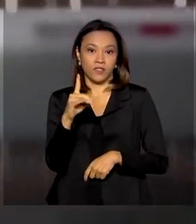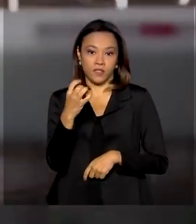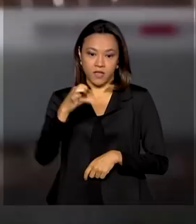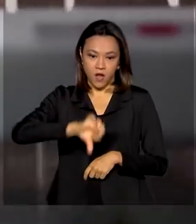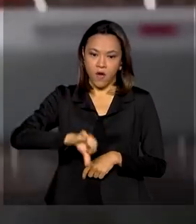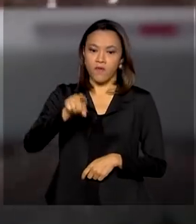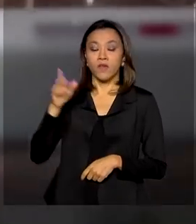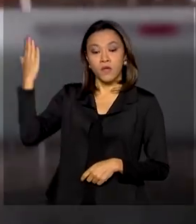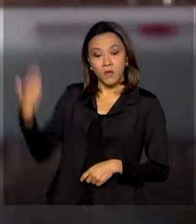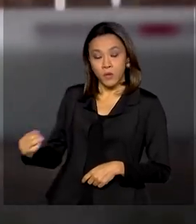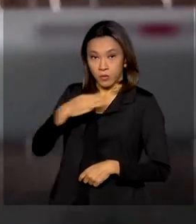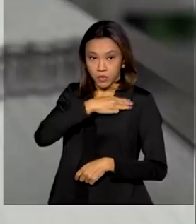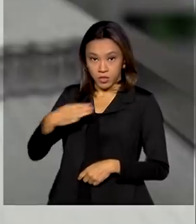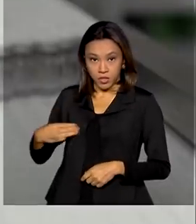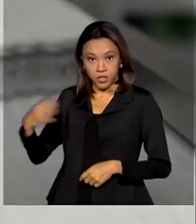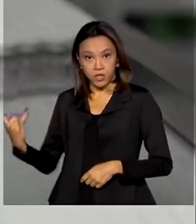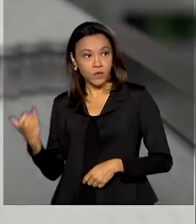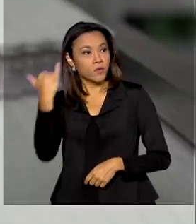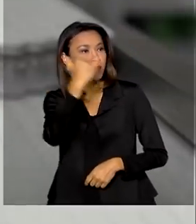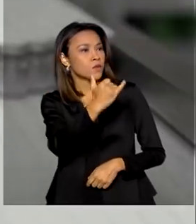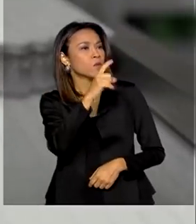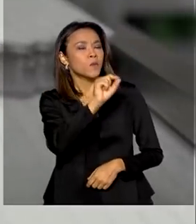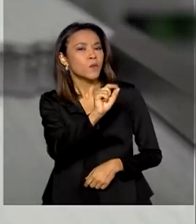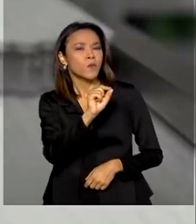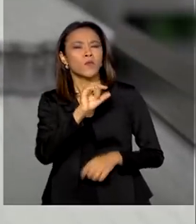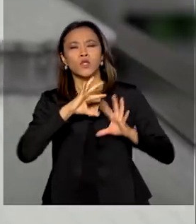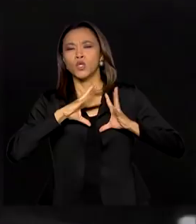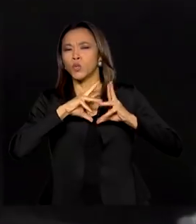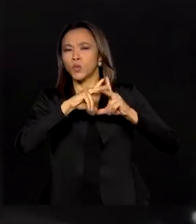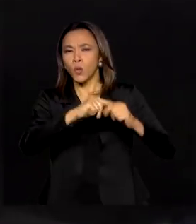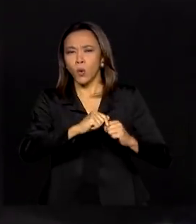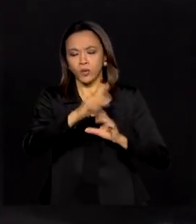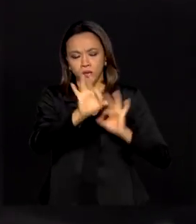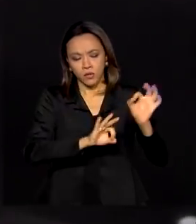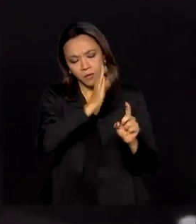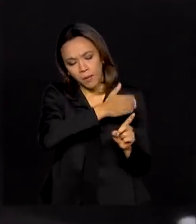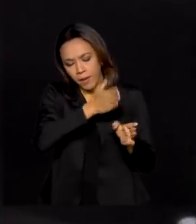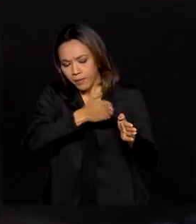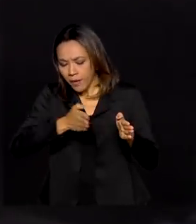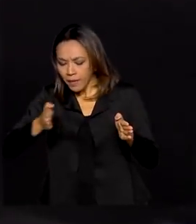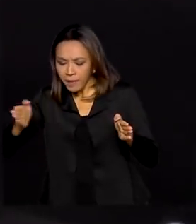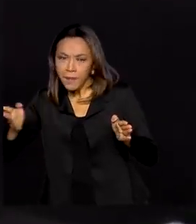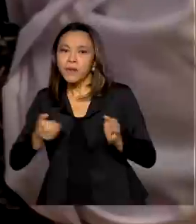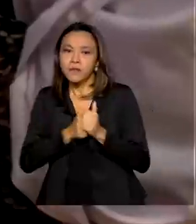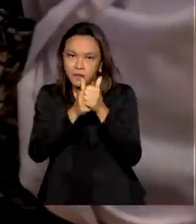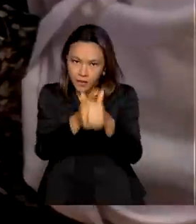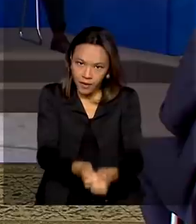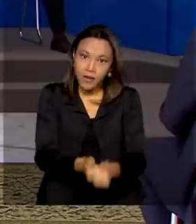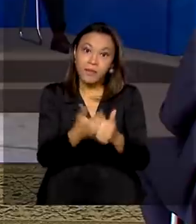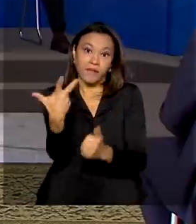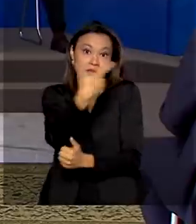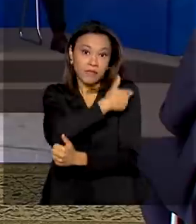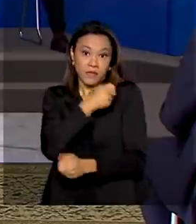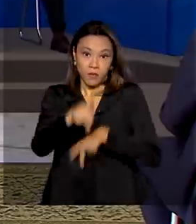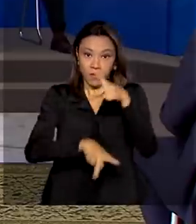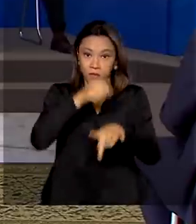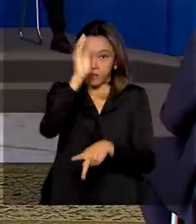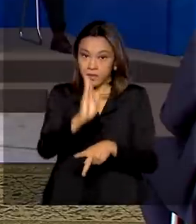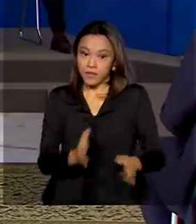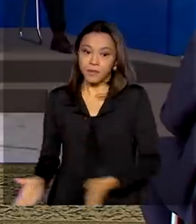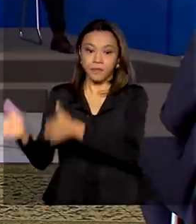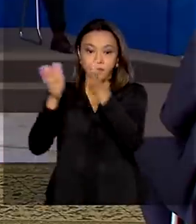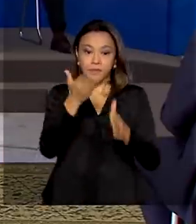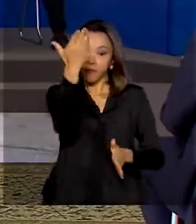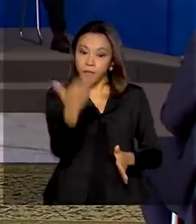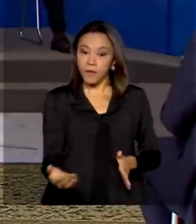envia informações ao Congresso e mantém todos os prazos para vacinar os brasileiros. E presidente Jair Bolsonaro